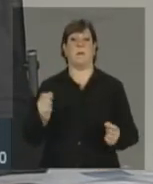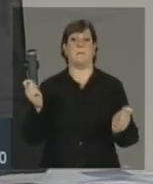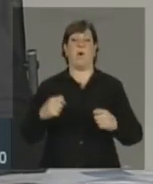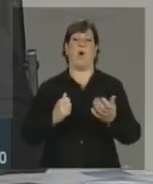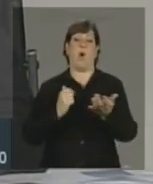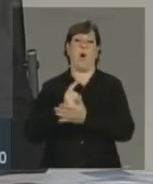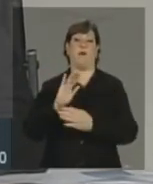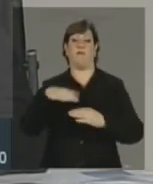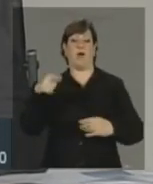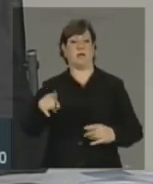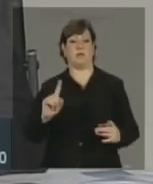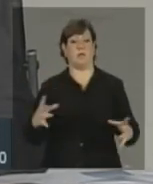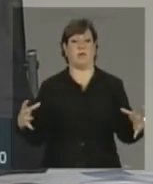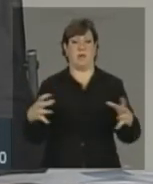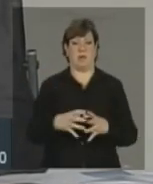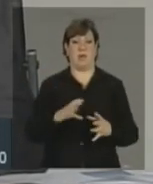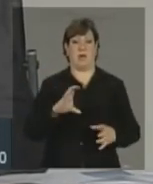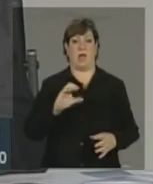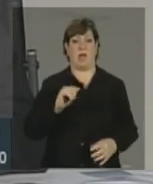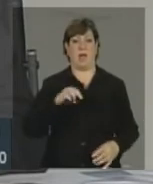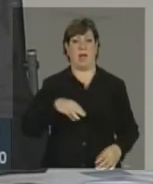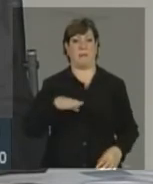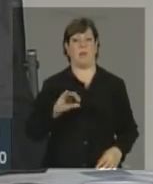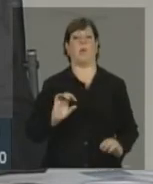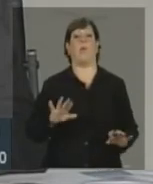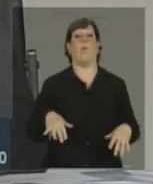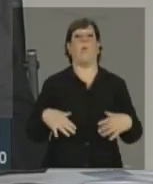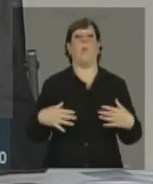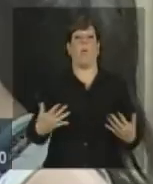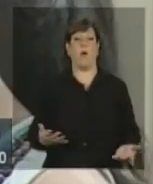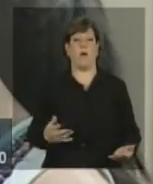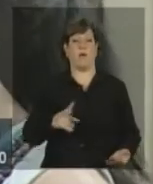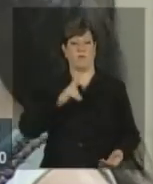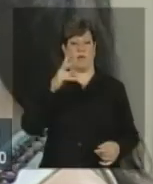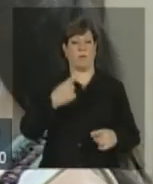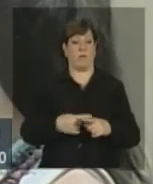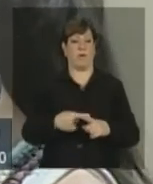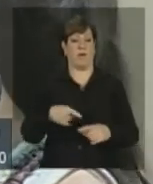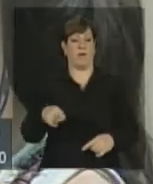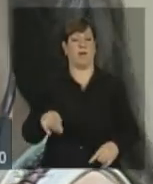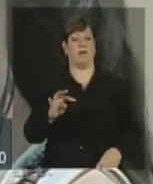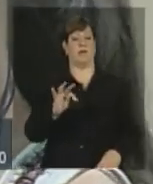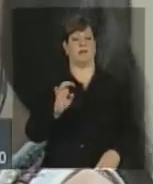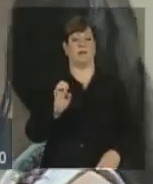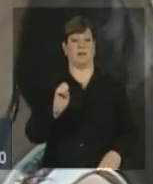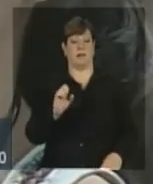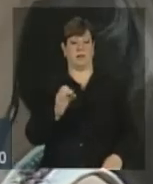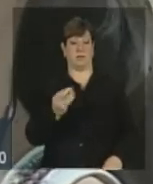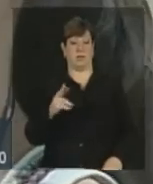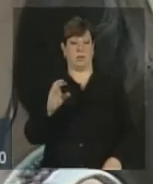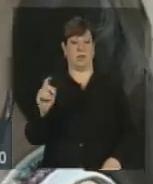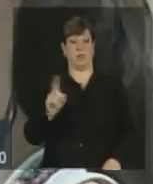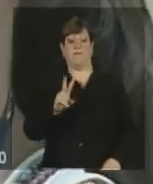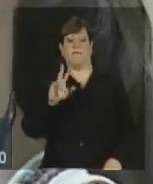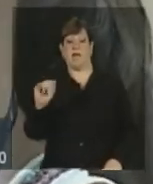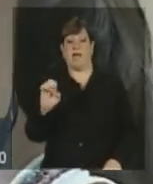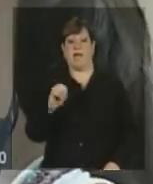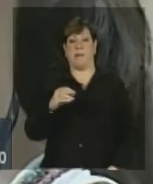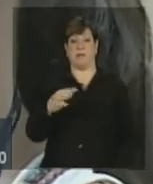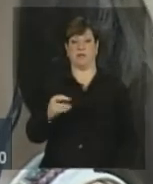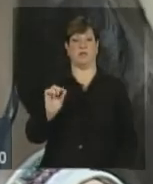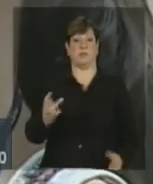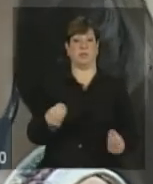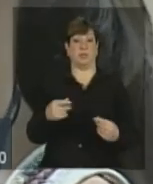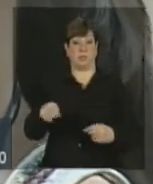câmbio. Agora, qual é a força que uma emissão, porque o Tesouro não vai emitir demais no mercado externo, tem para